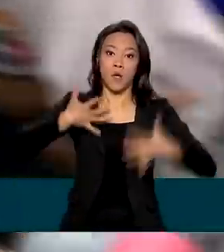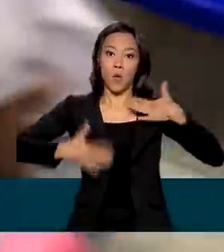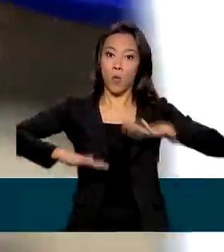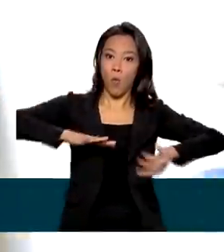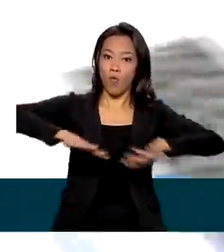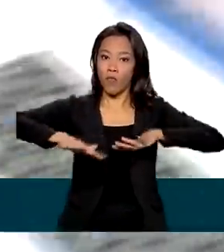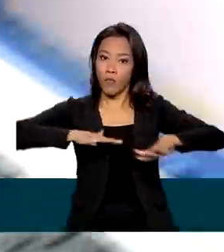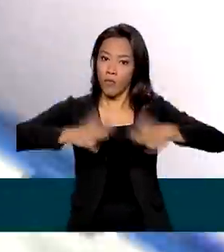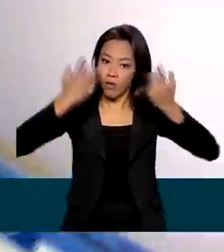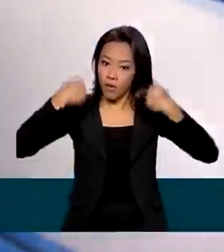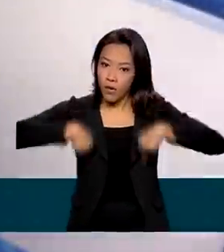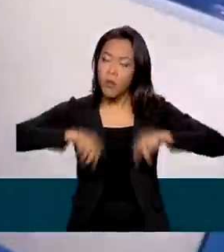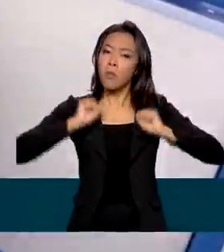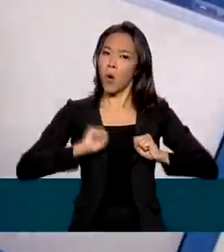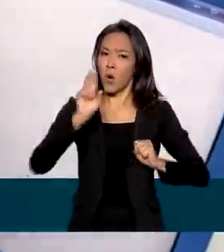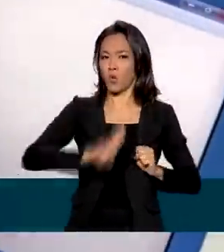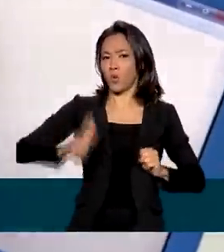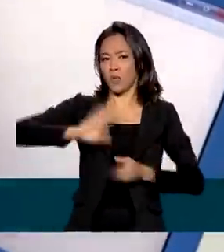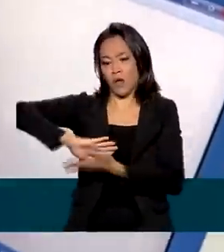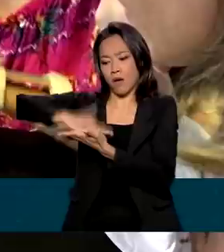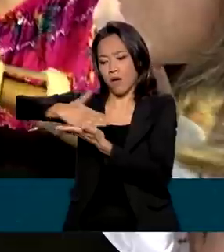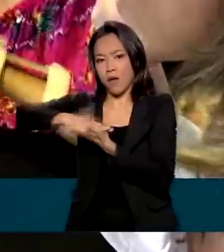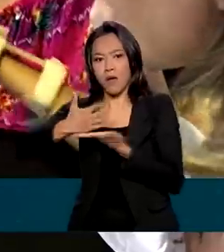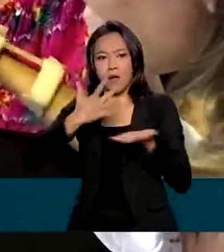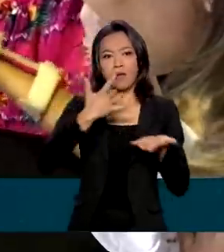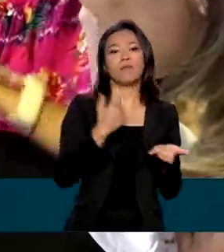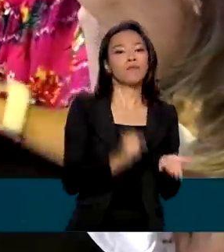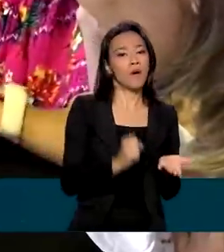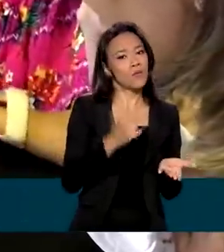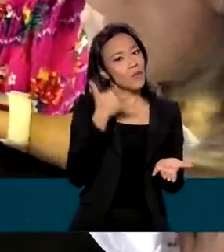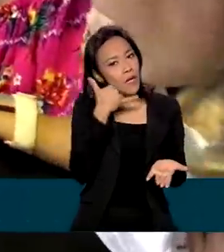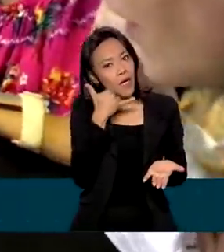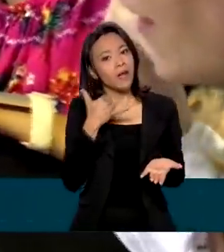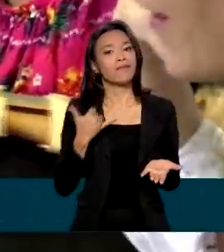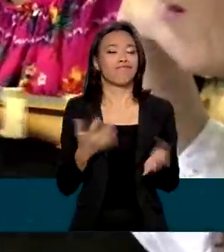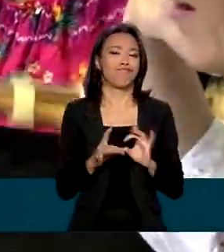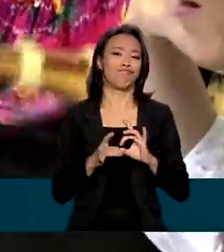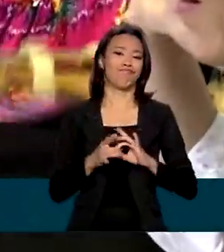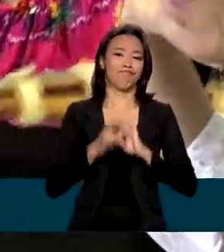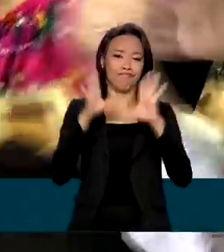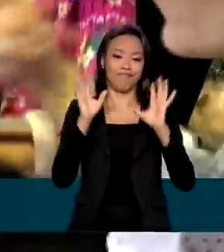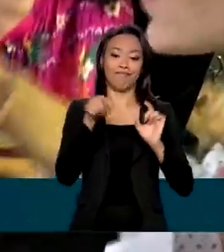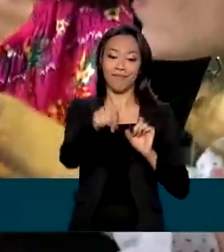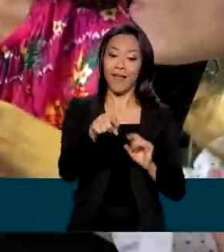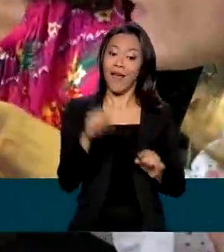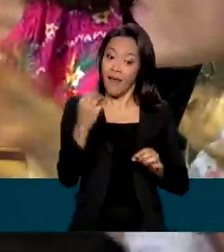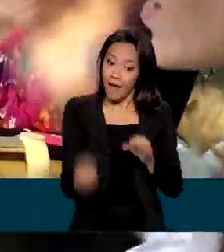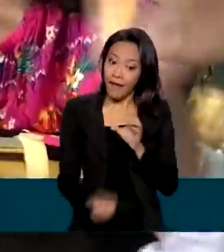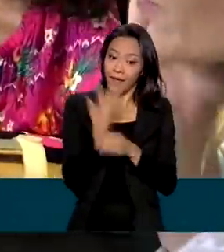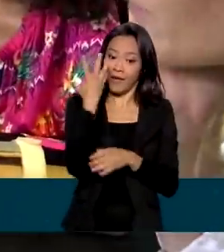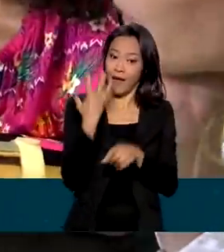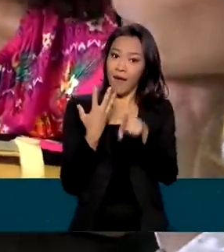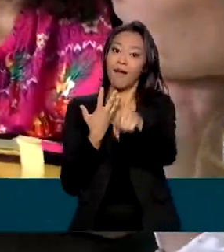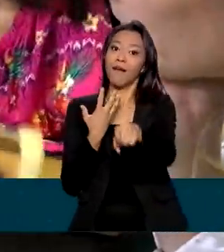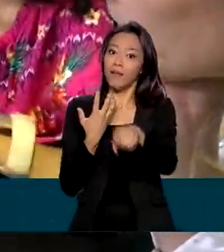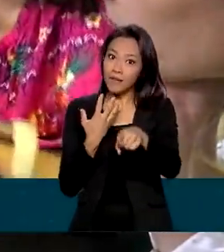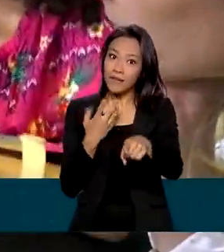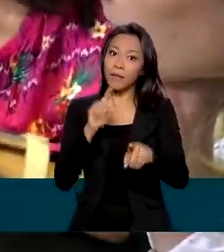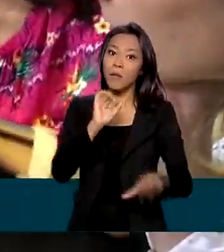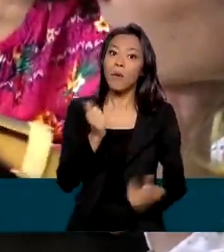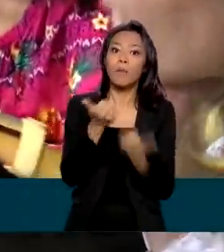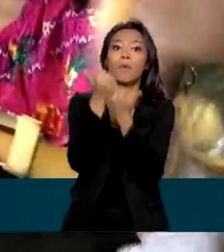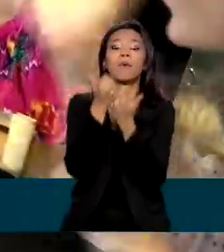smartphones e computadores de forma independente. Essa é uma das ferramentas criadas pela TIX Tecnologia Assistiva,